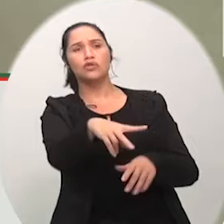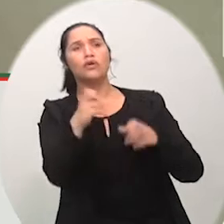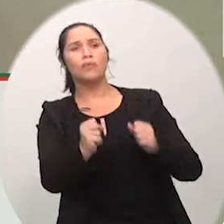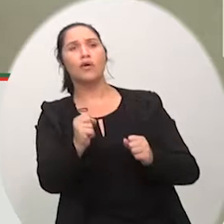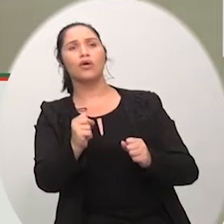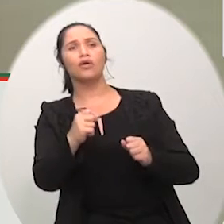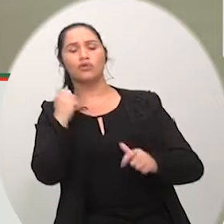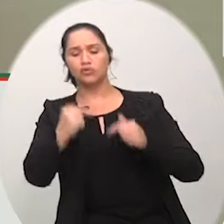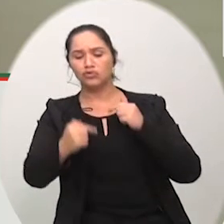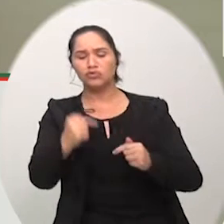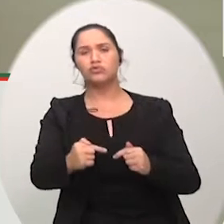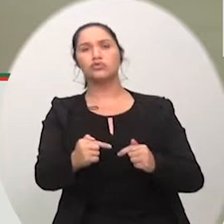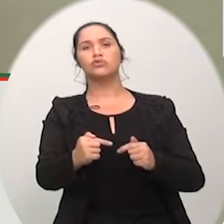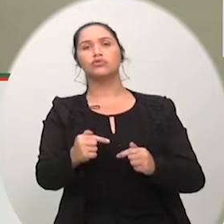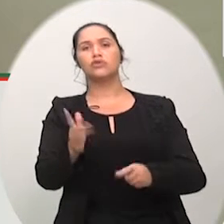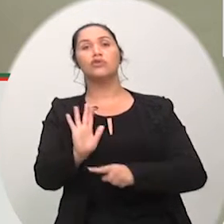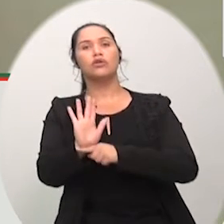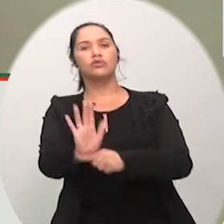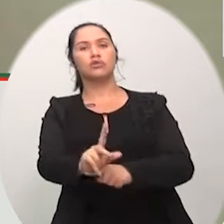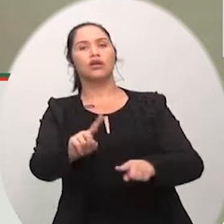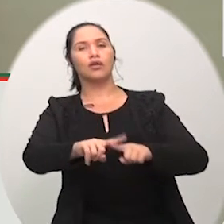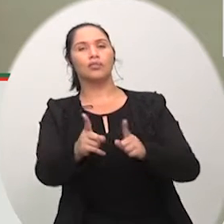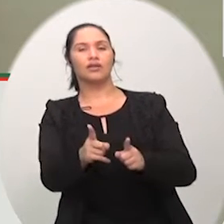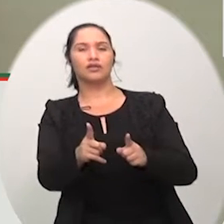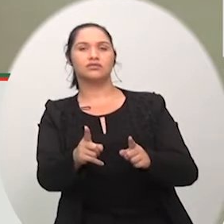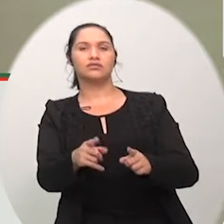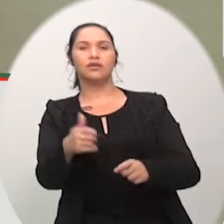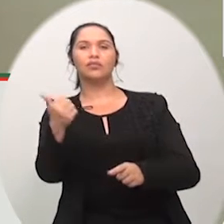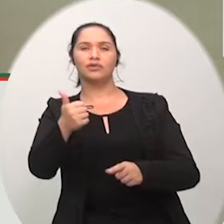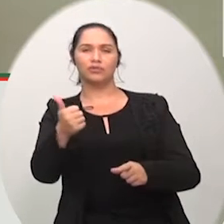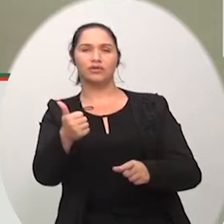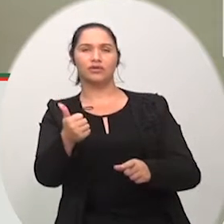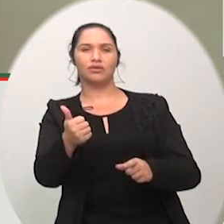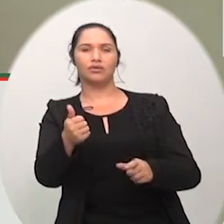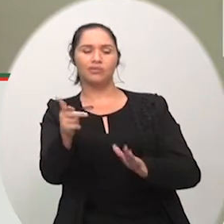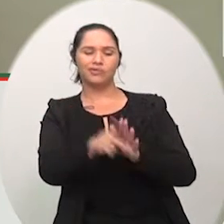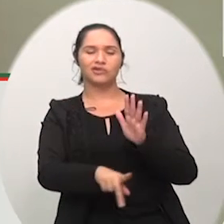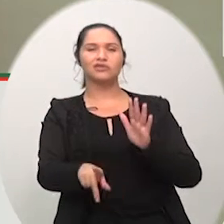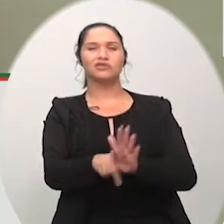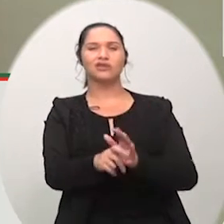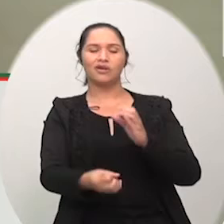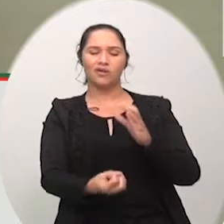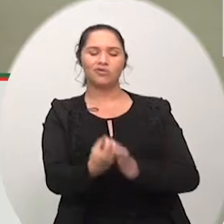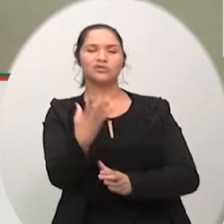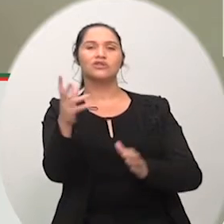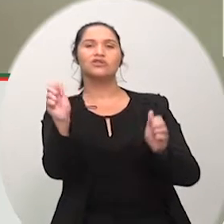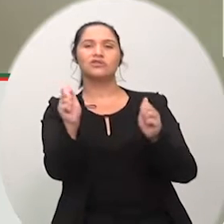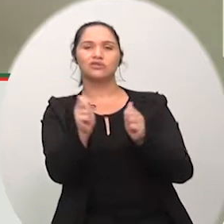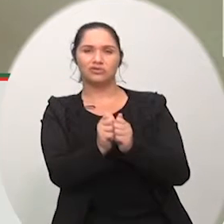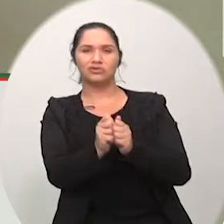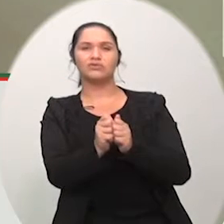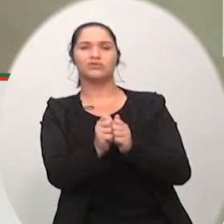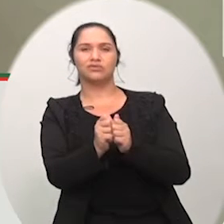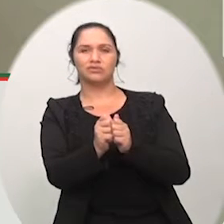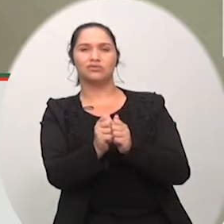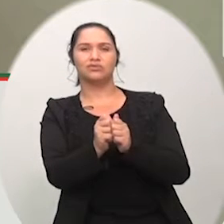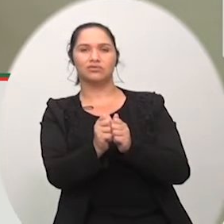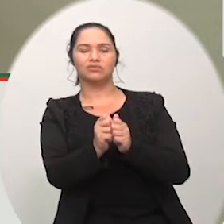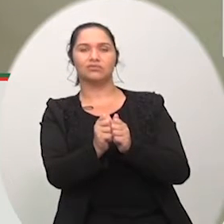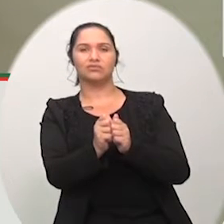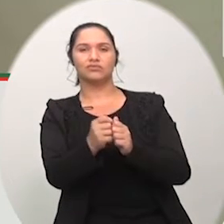lógico que pode mas gente vamos construir juntos vamos construir juntos vereador Zair eu